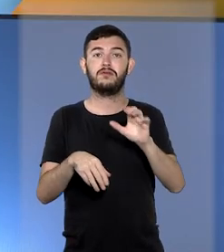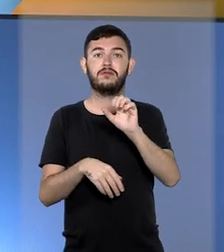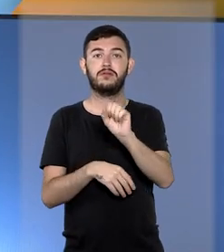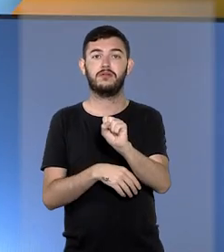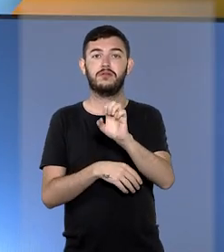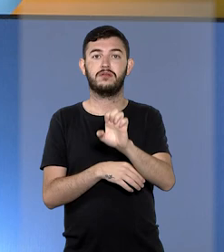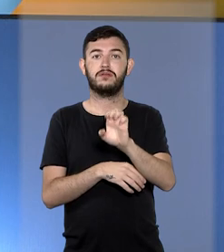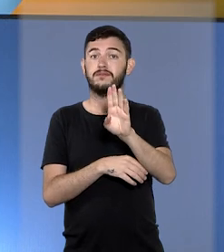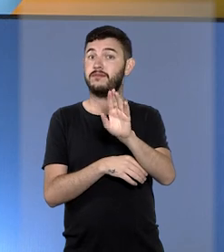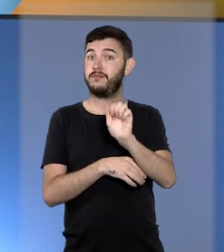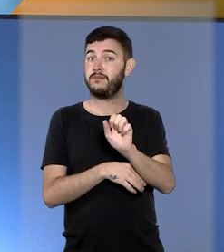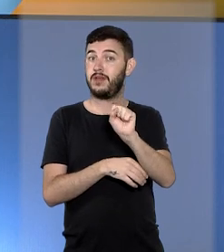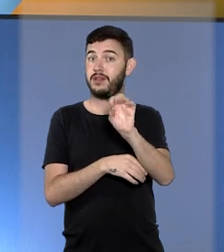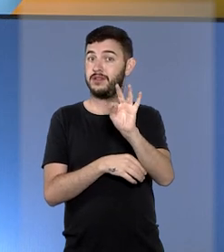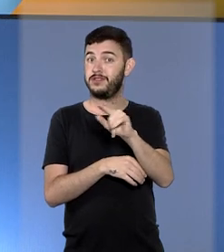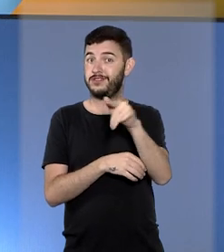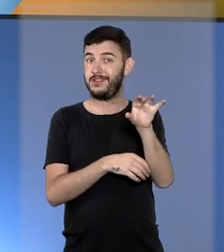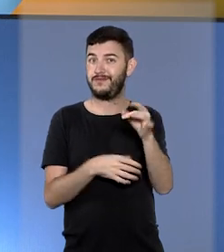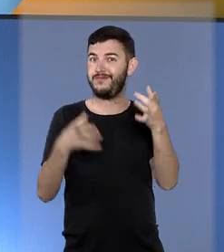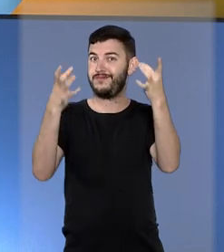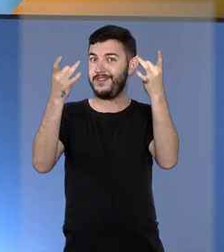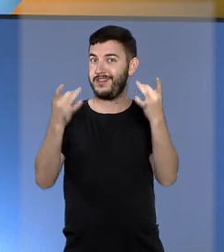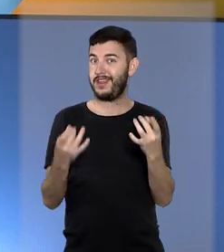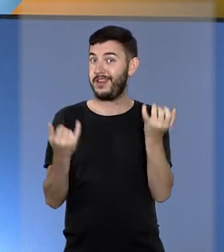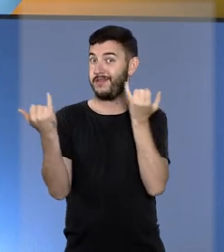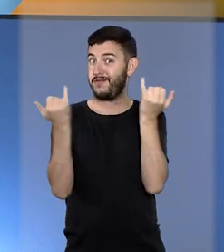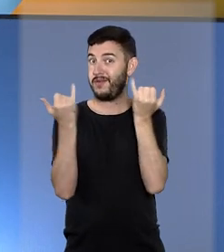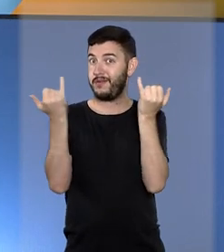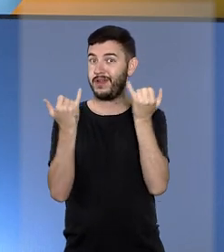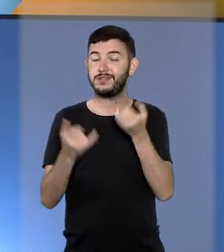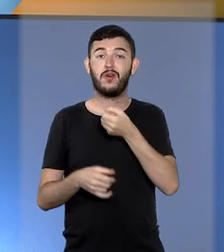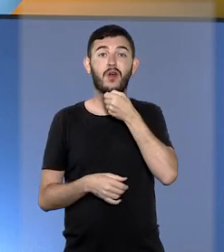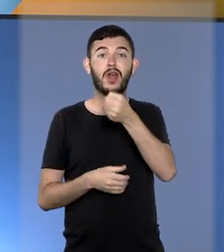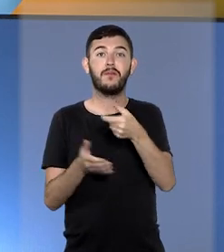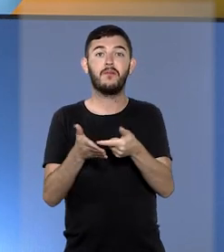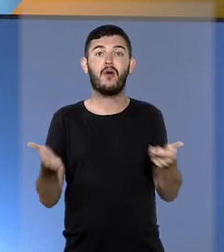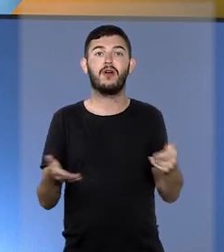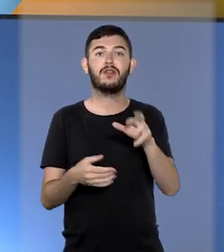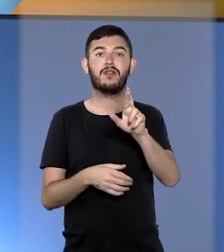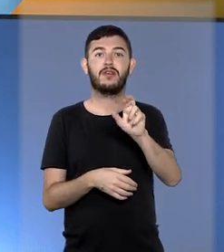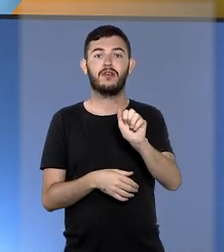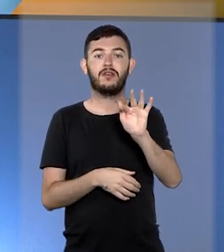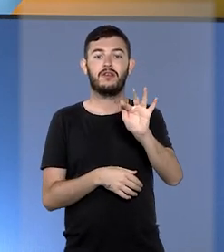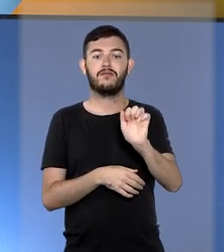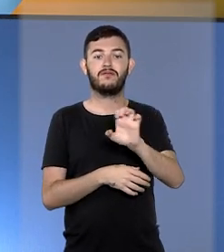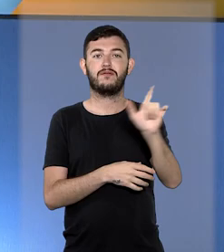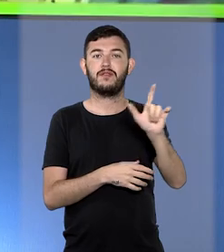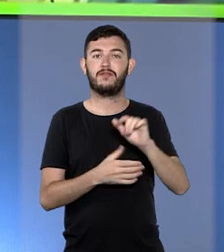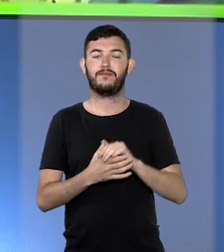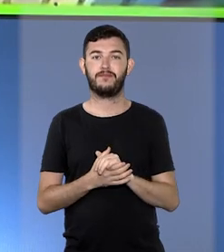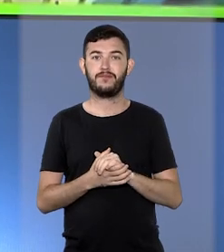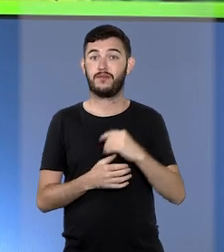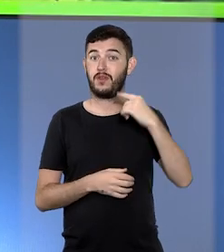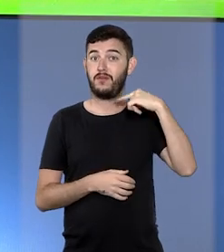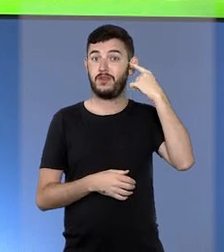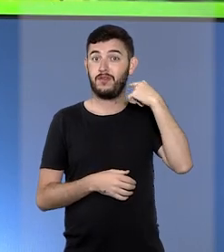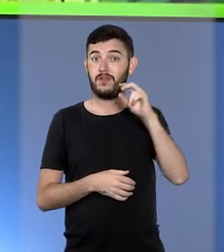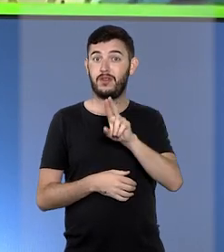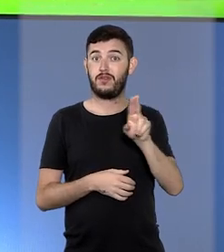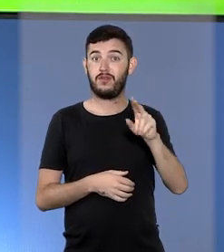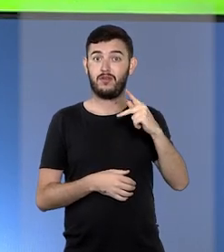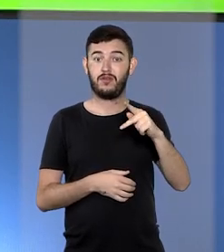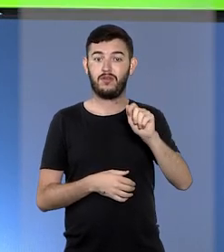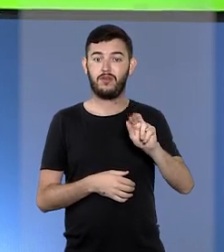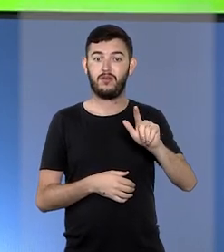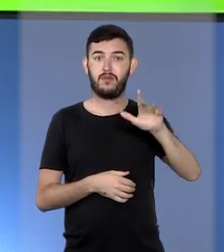é do ministro Sebastião Rei Júnior. E quem tem mais detalhes é o repórter Rafael Porfírio. O advogado Paulo